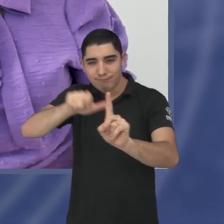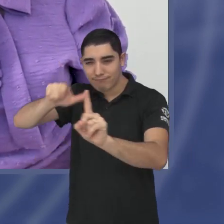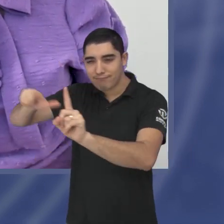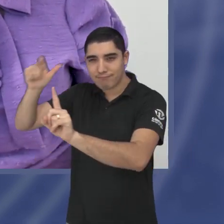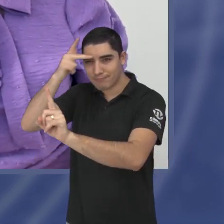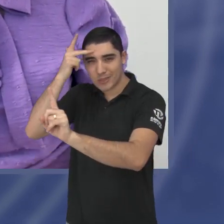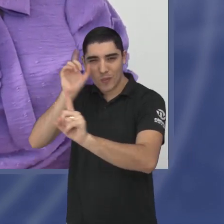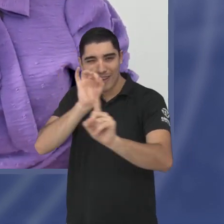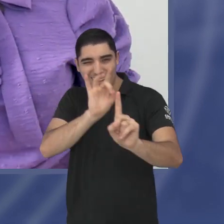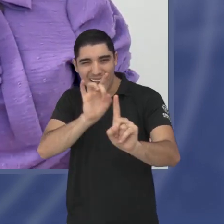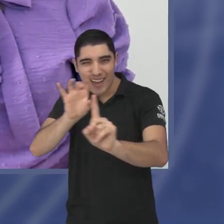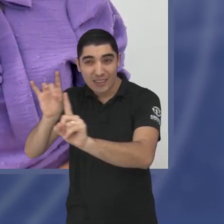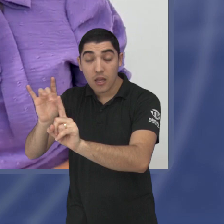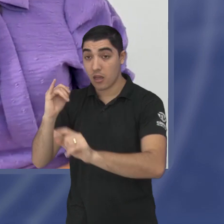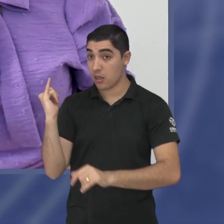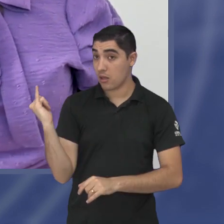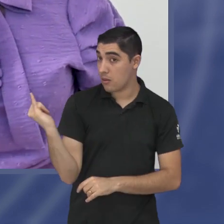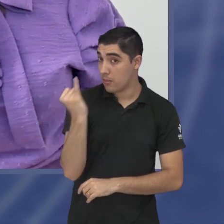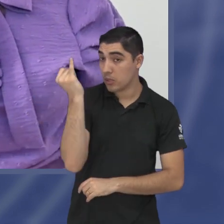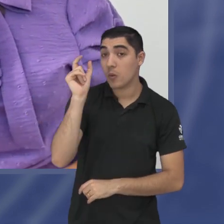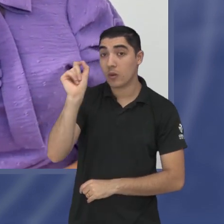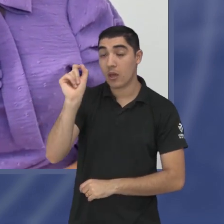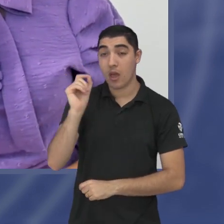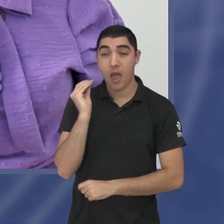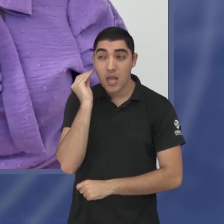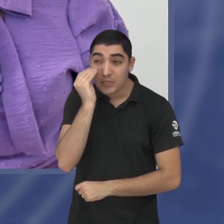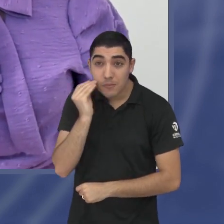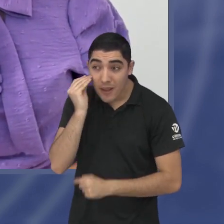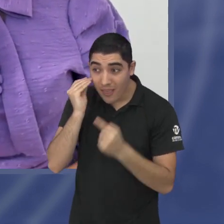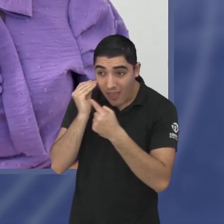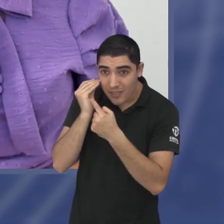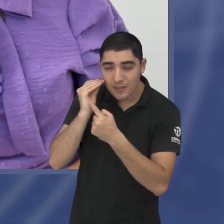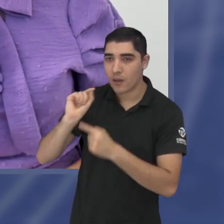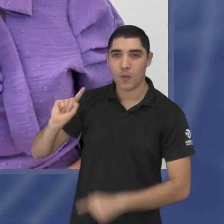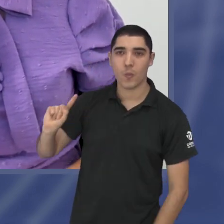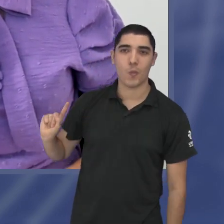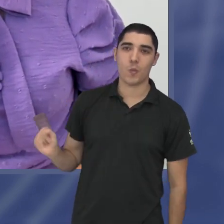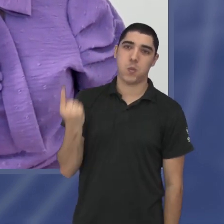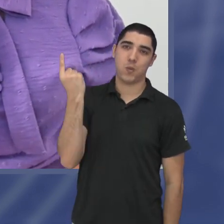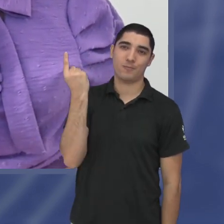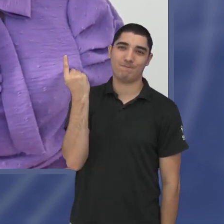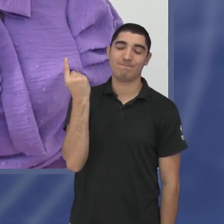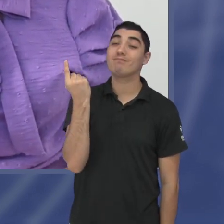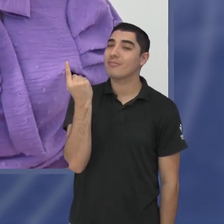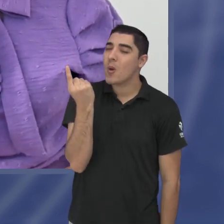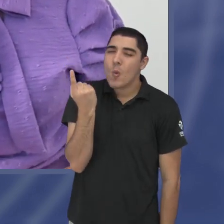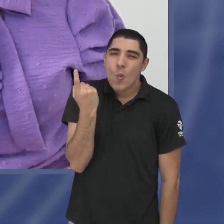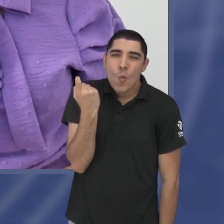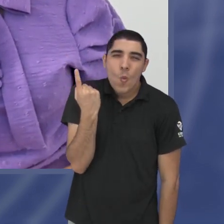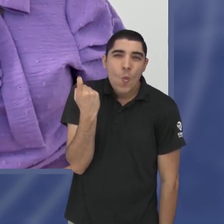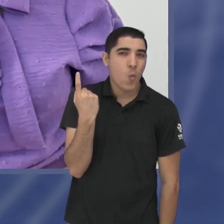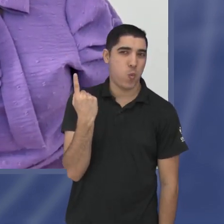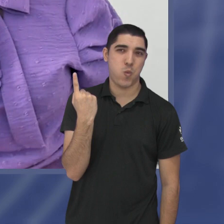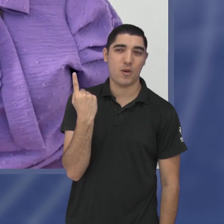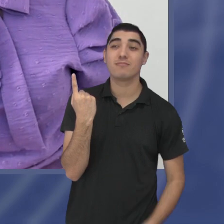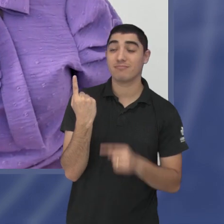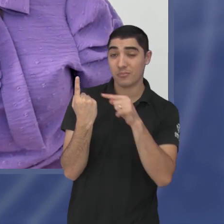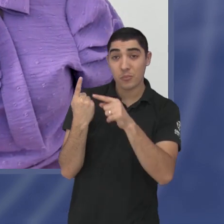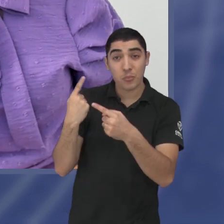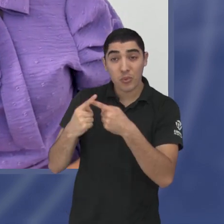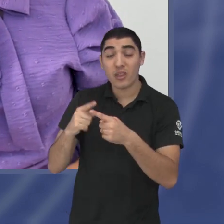indivíduos, as experiências, é importante destacar que elas são únicas. E por isso,